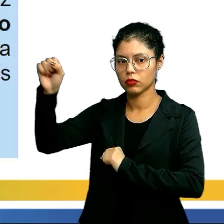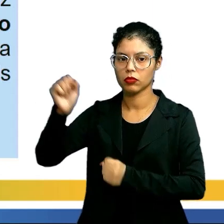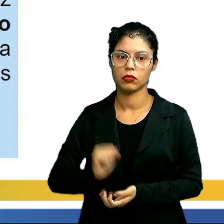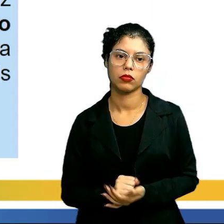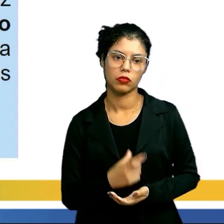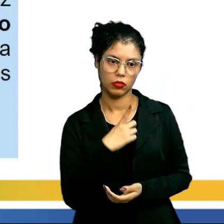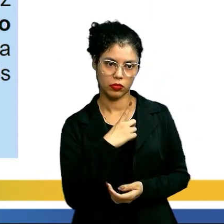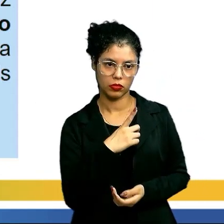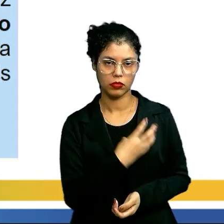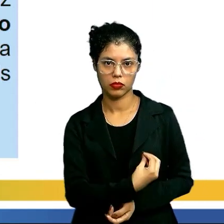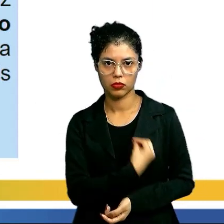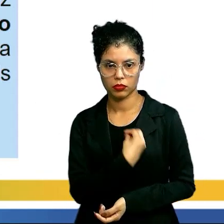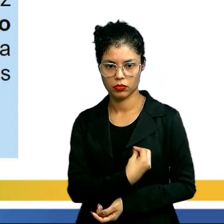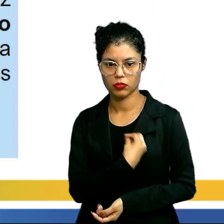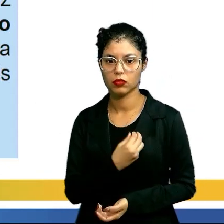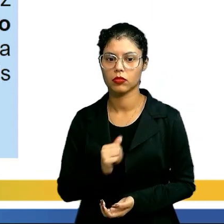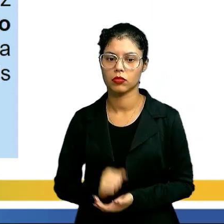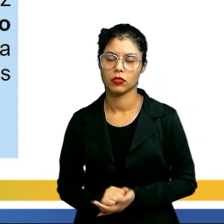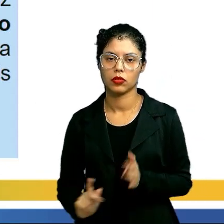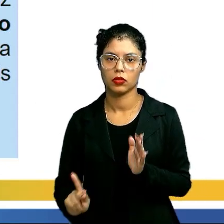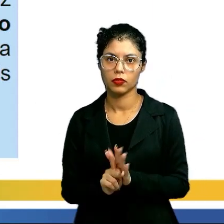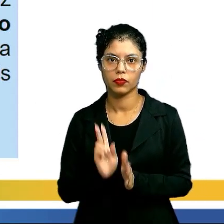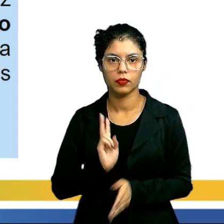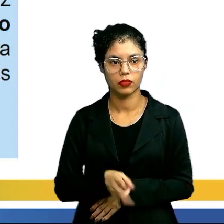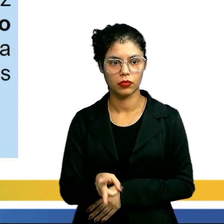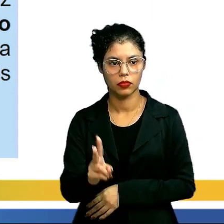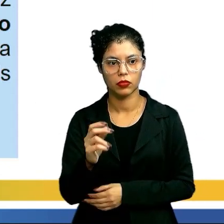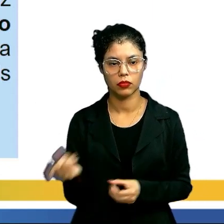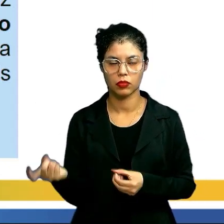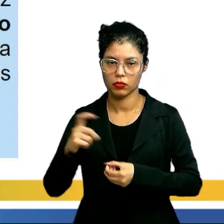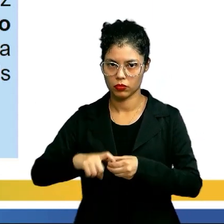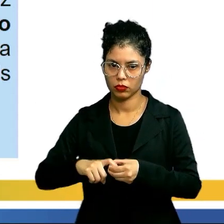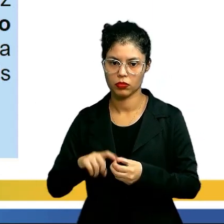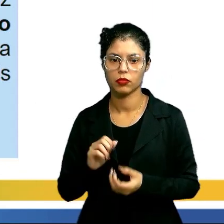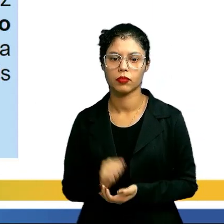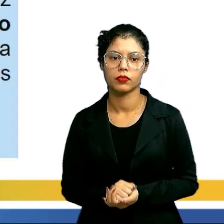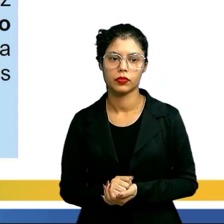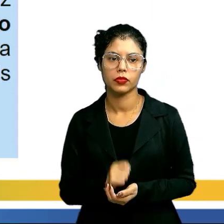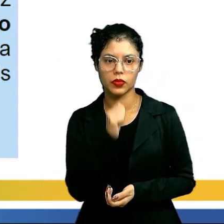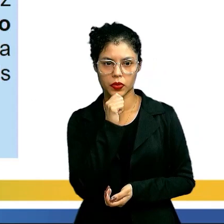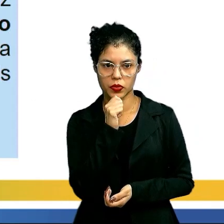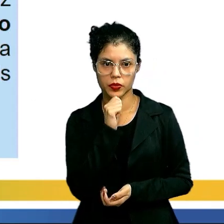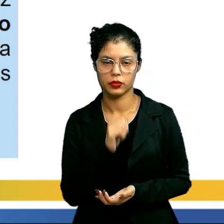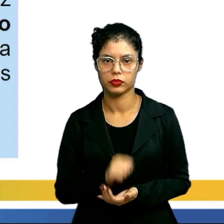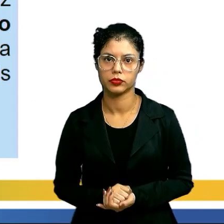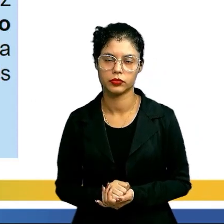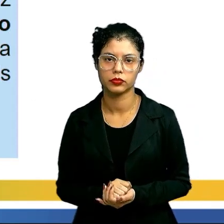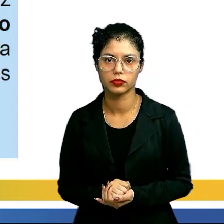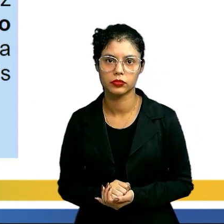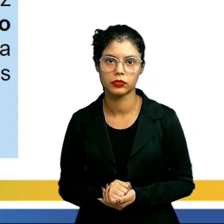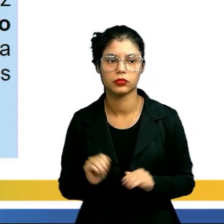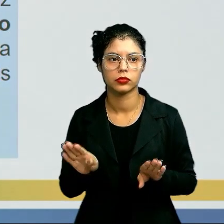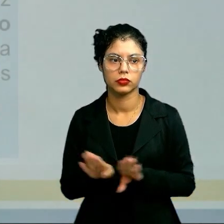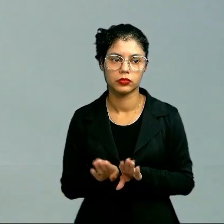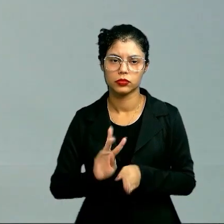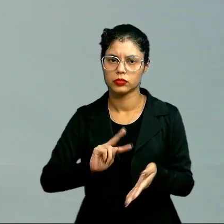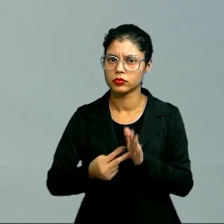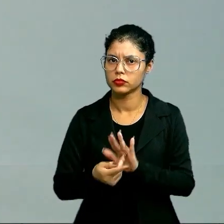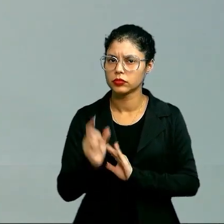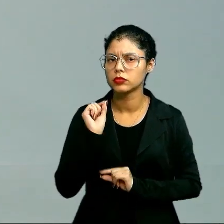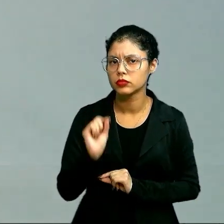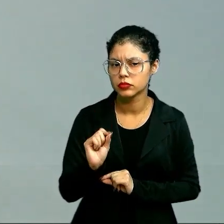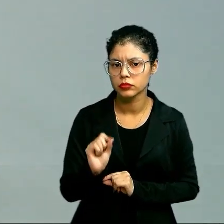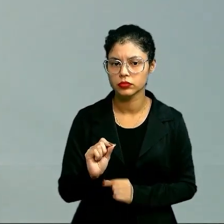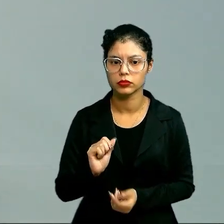a vida dedicada ao eterno retorno. Ou seja, o que isso significa para nós?